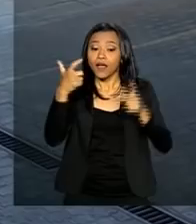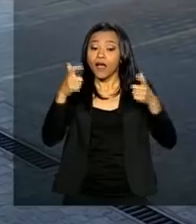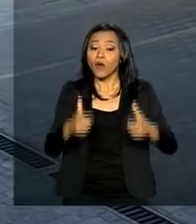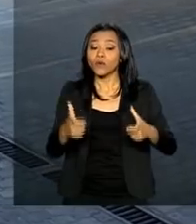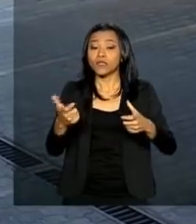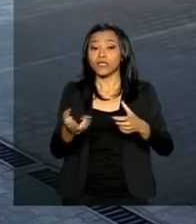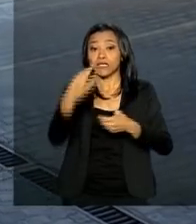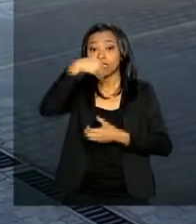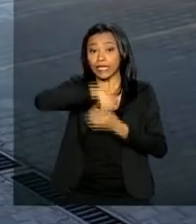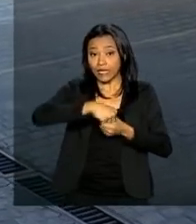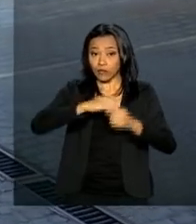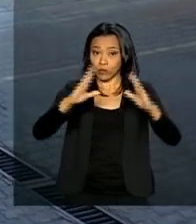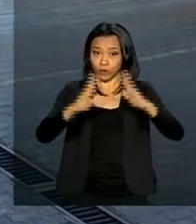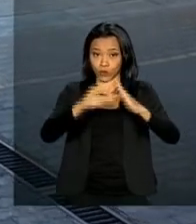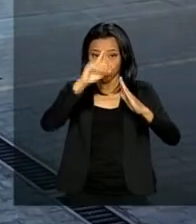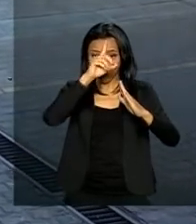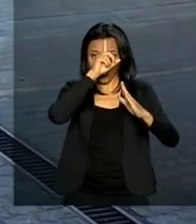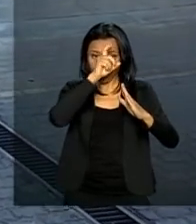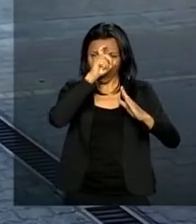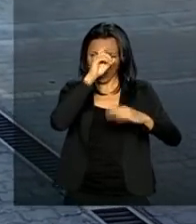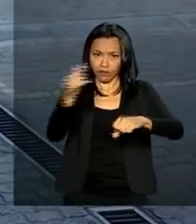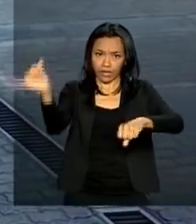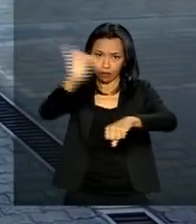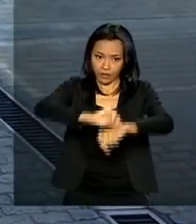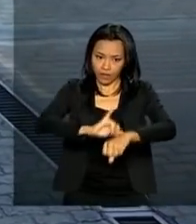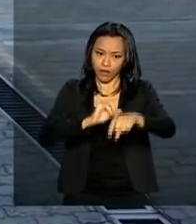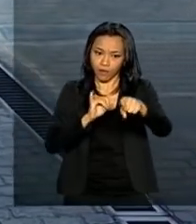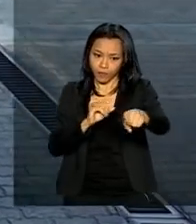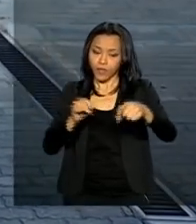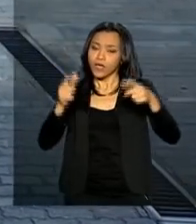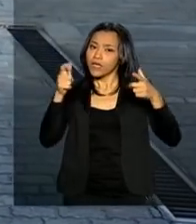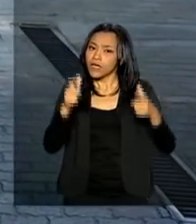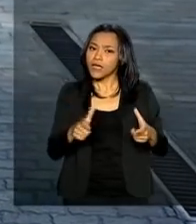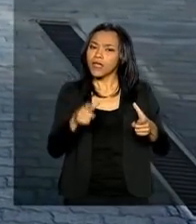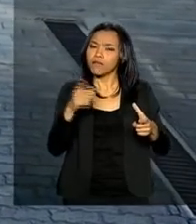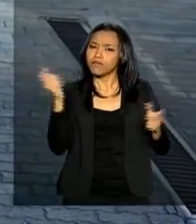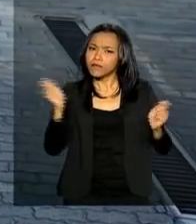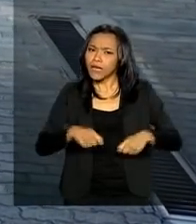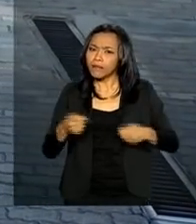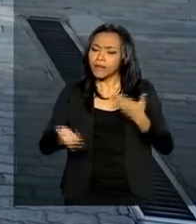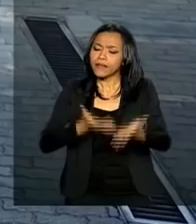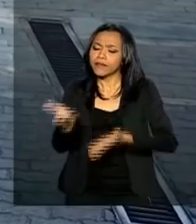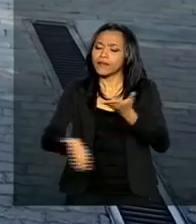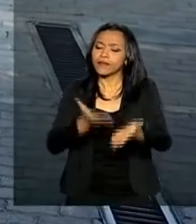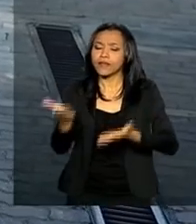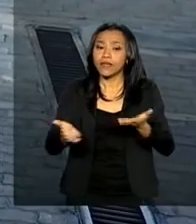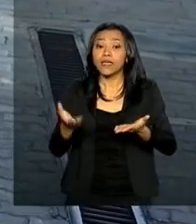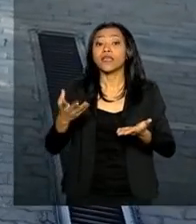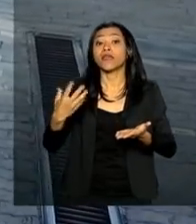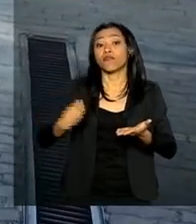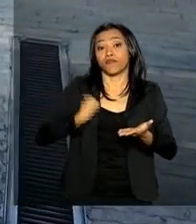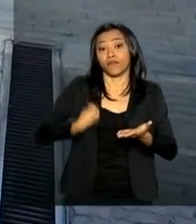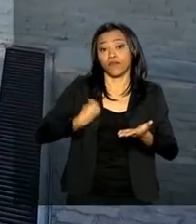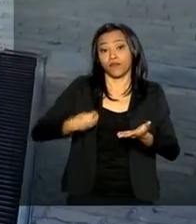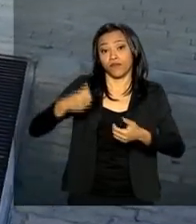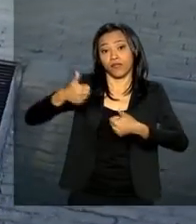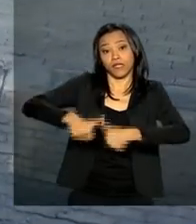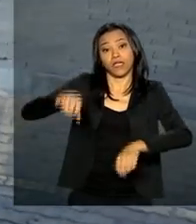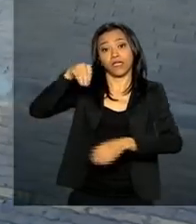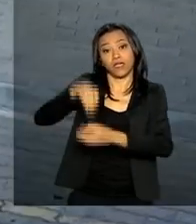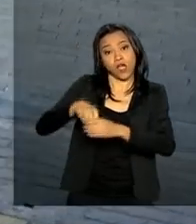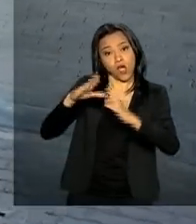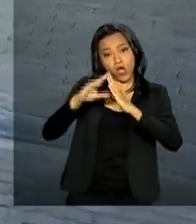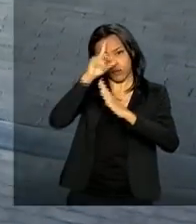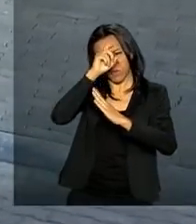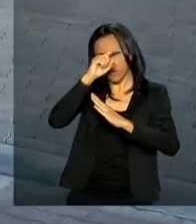dependências do Hospital Central de Maputo e a ideia é que num primeiro momento ele atenda bebês internados aqui, mas com o tempo possa